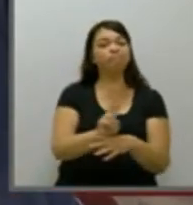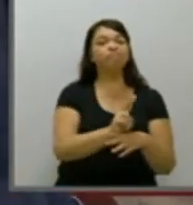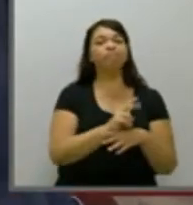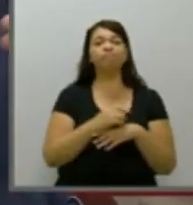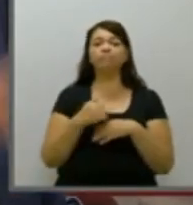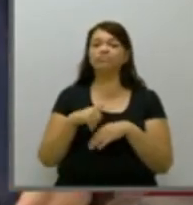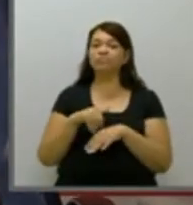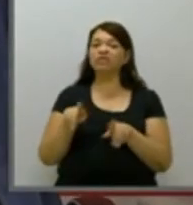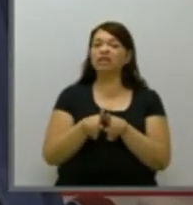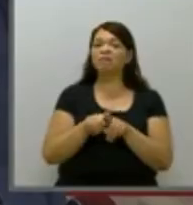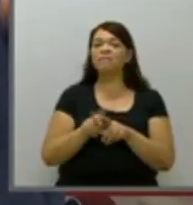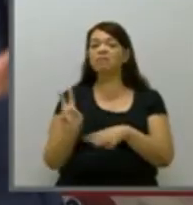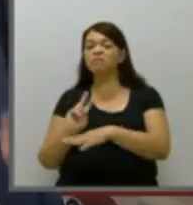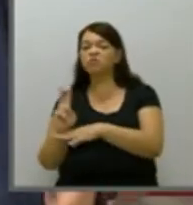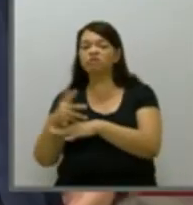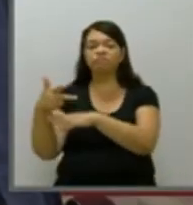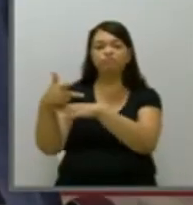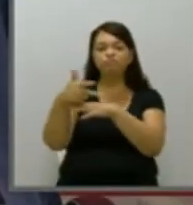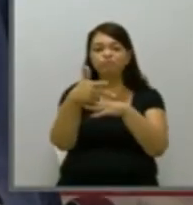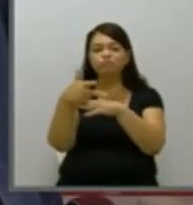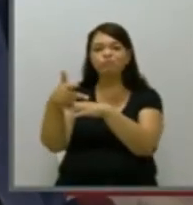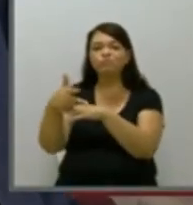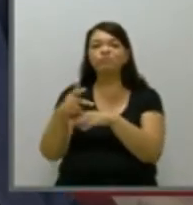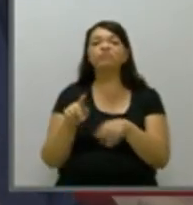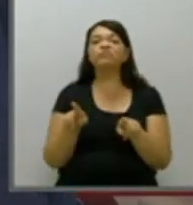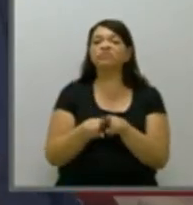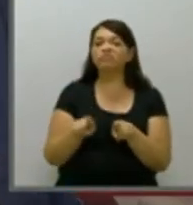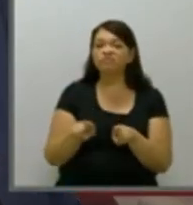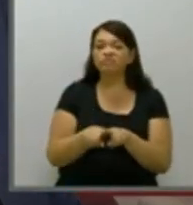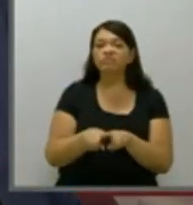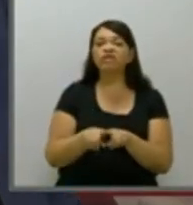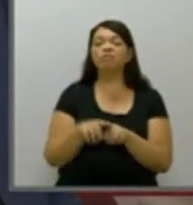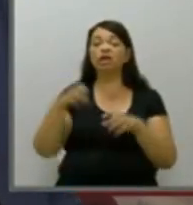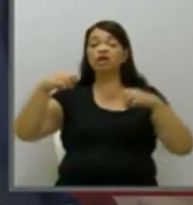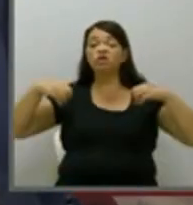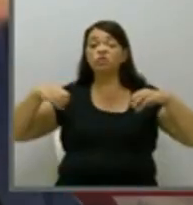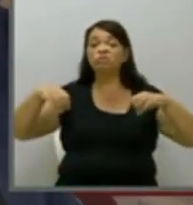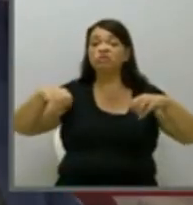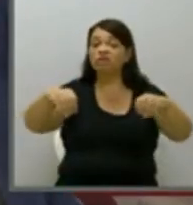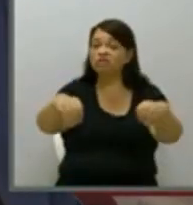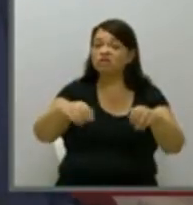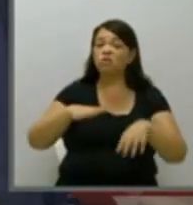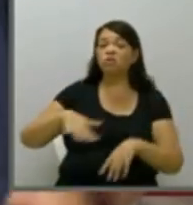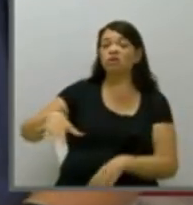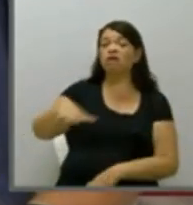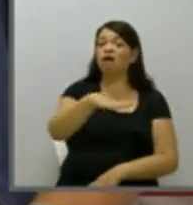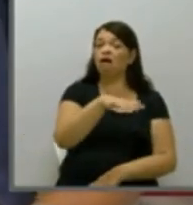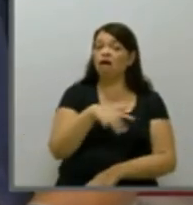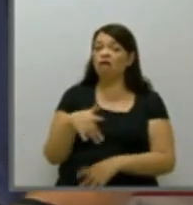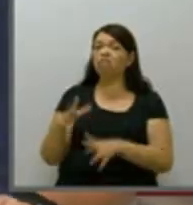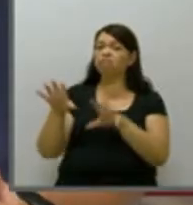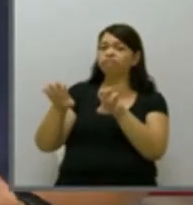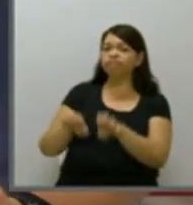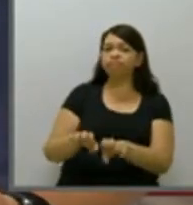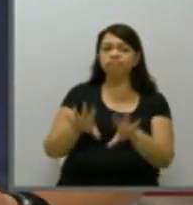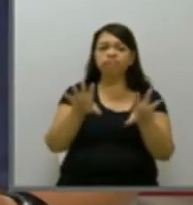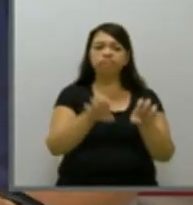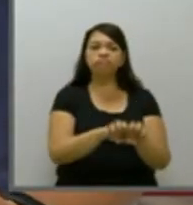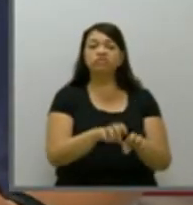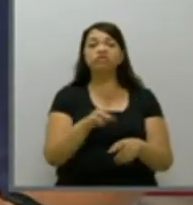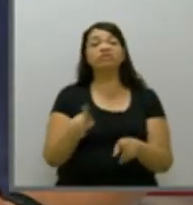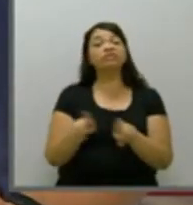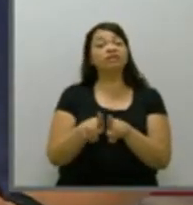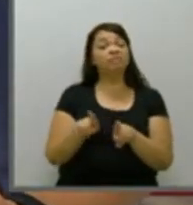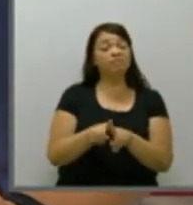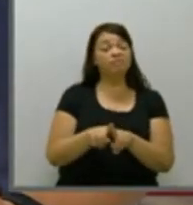A questão de monitoramento, videomonitoramento, a questão da iluminação pública em áreas degradadas que são esquecidas, isso é importante, e, principalmente, a